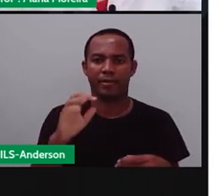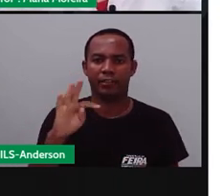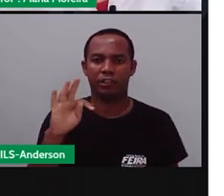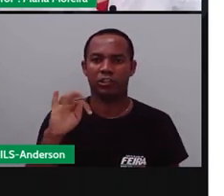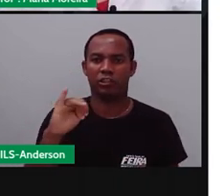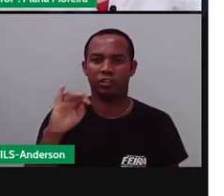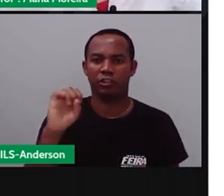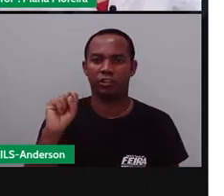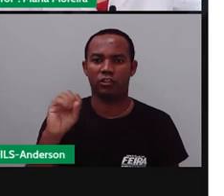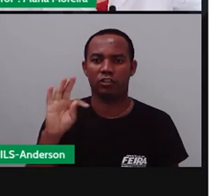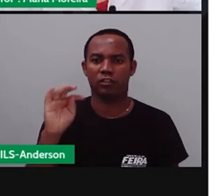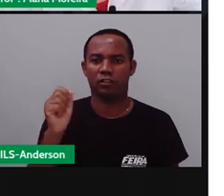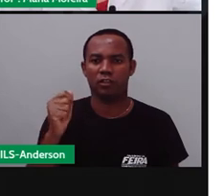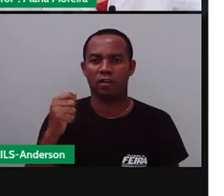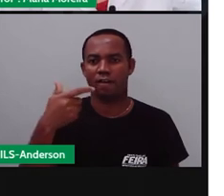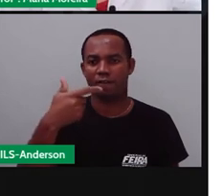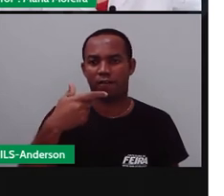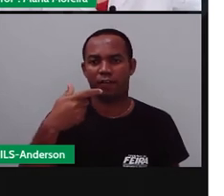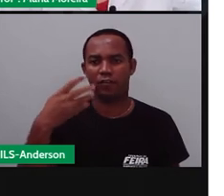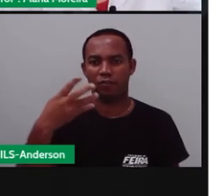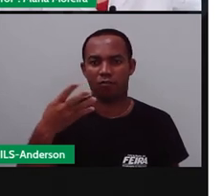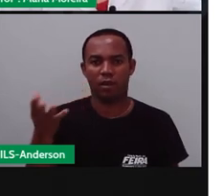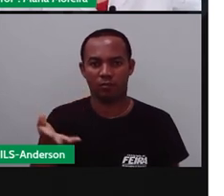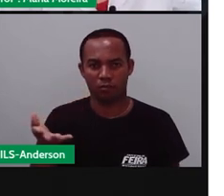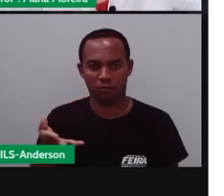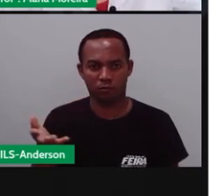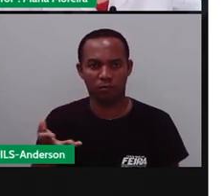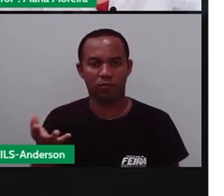29 de junho.